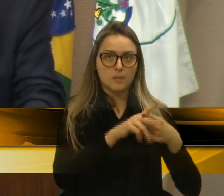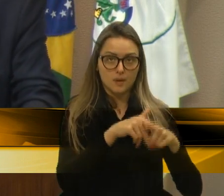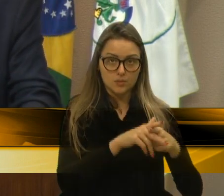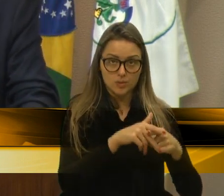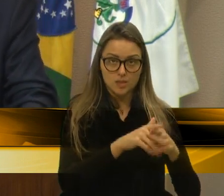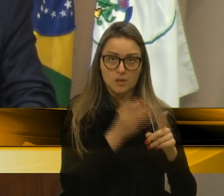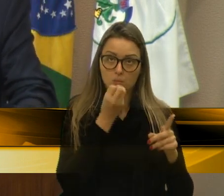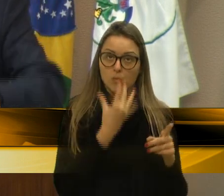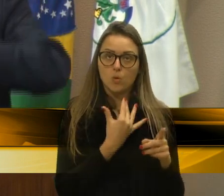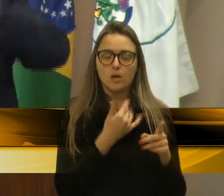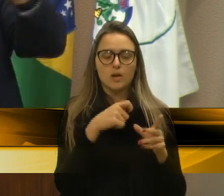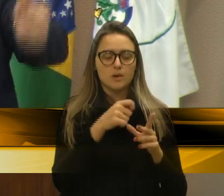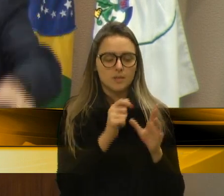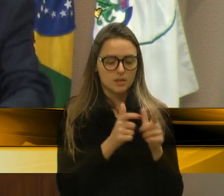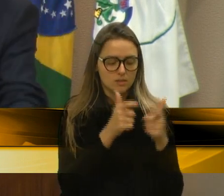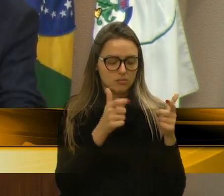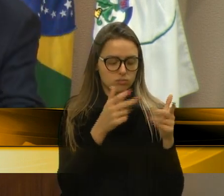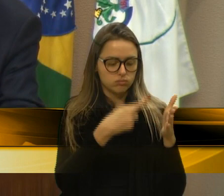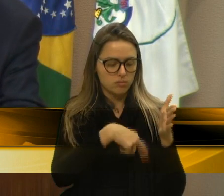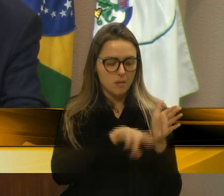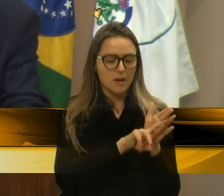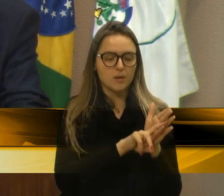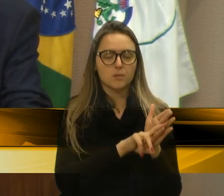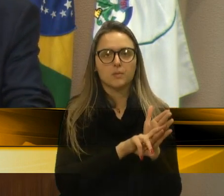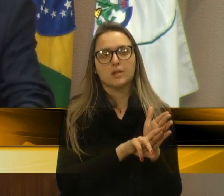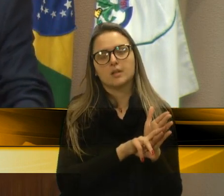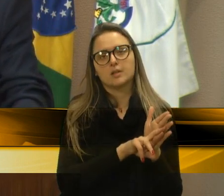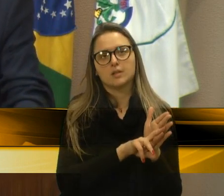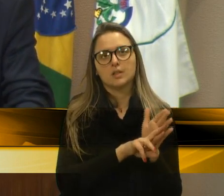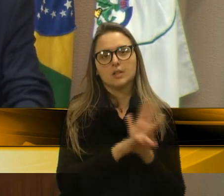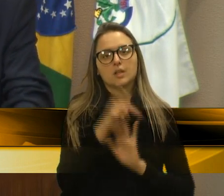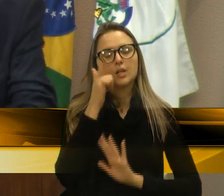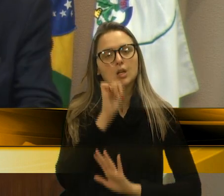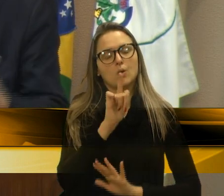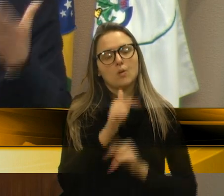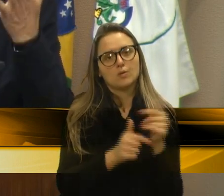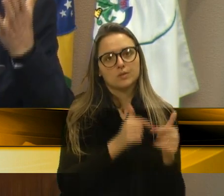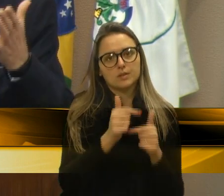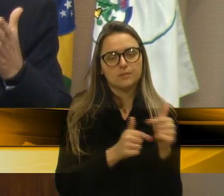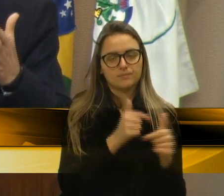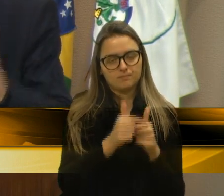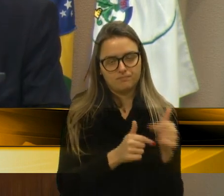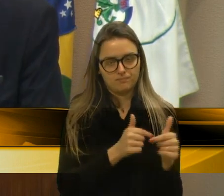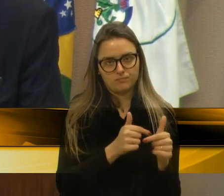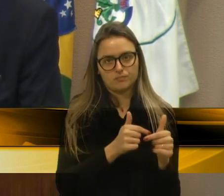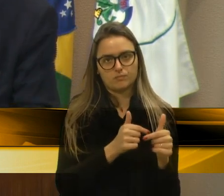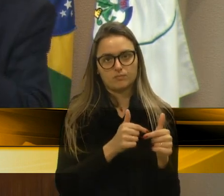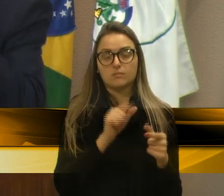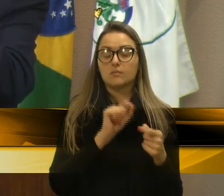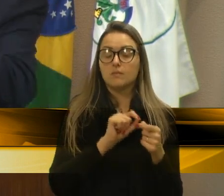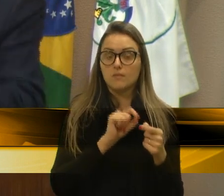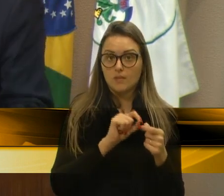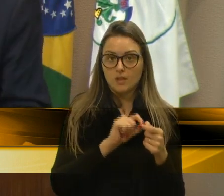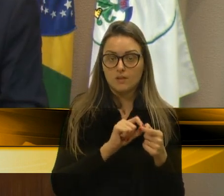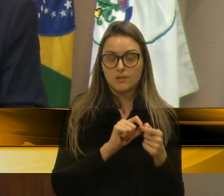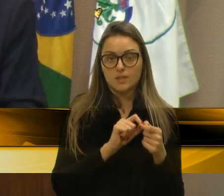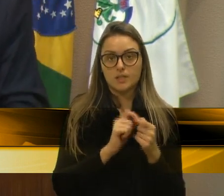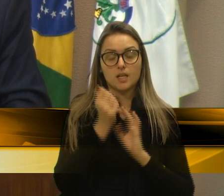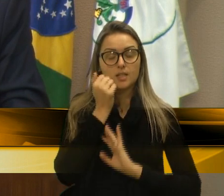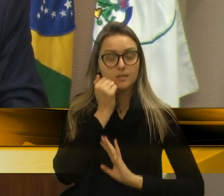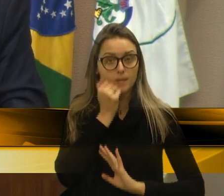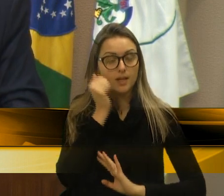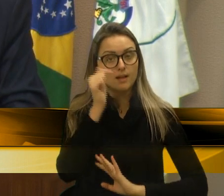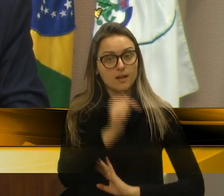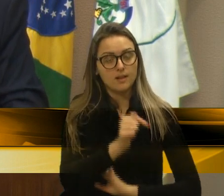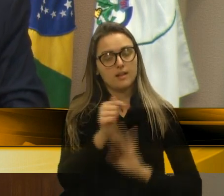ele seja, ampliado, reformado, e que ele consiga, trabalhar, e fazer as pedras, no, no distrito,